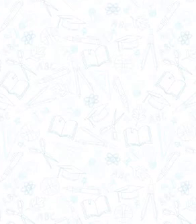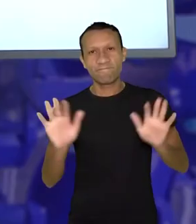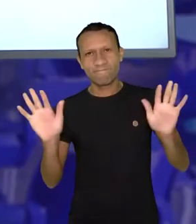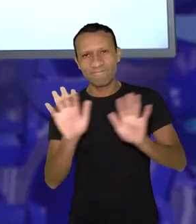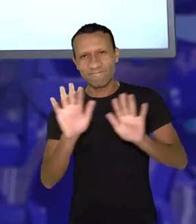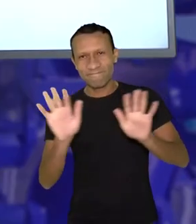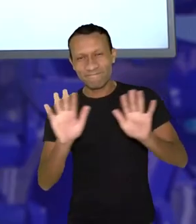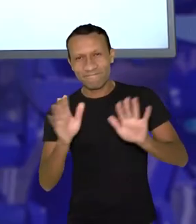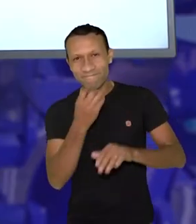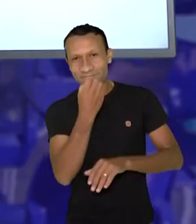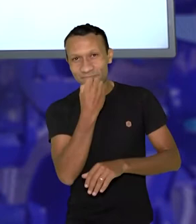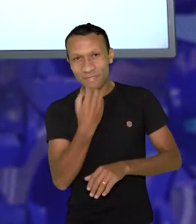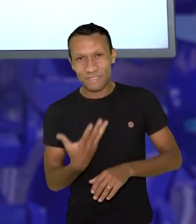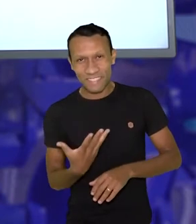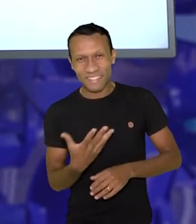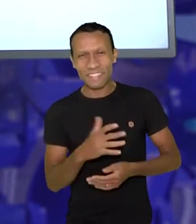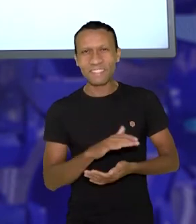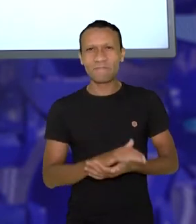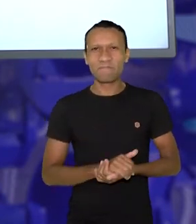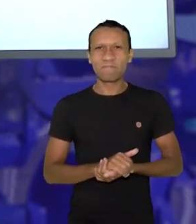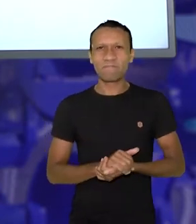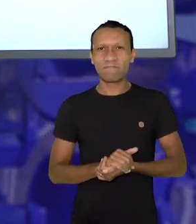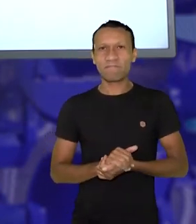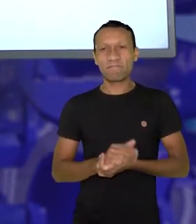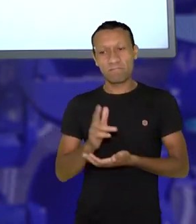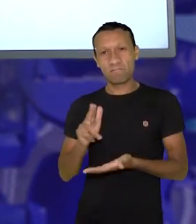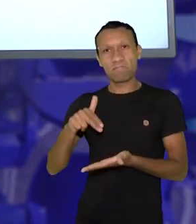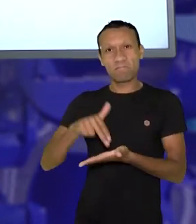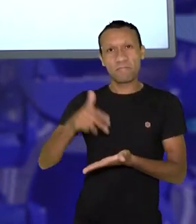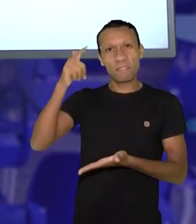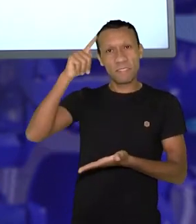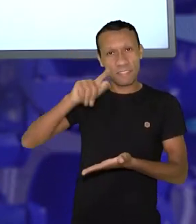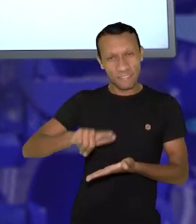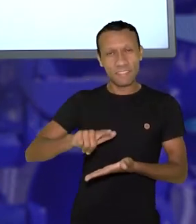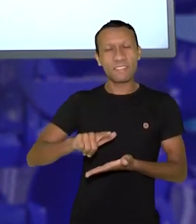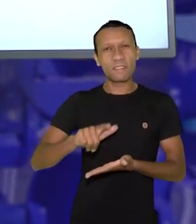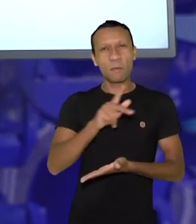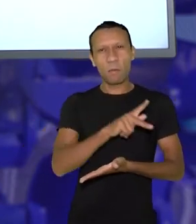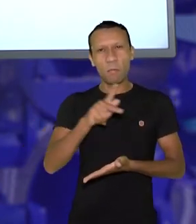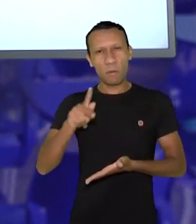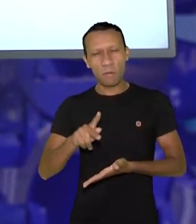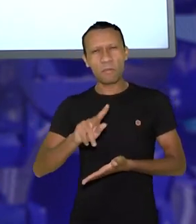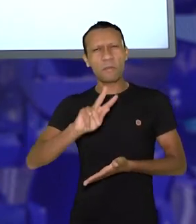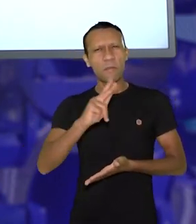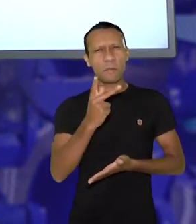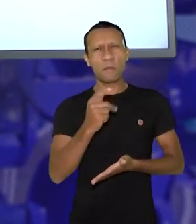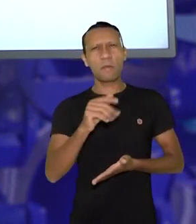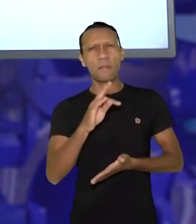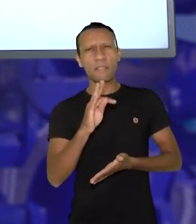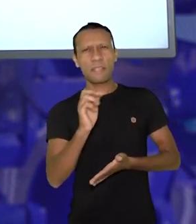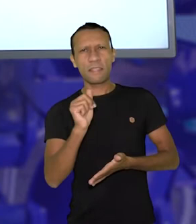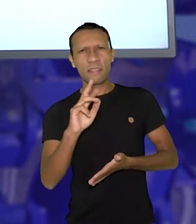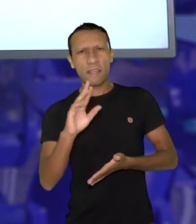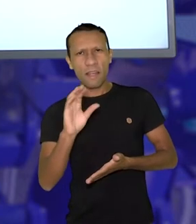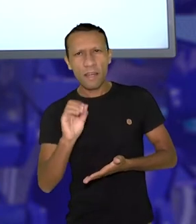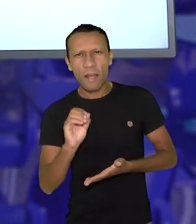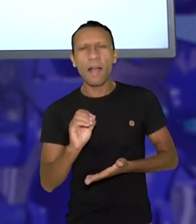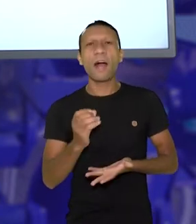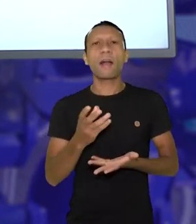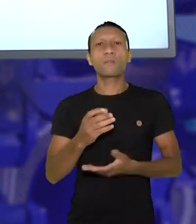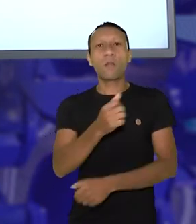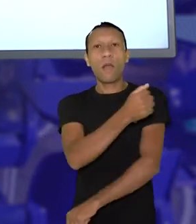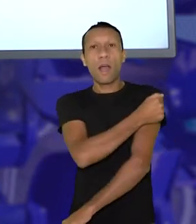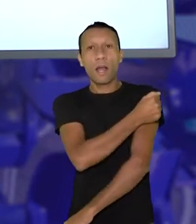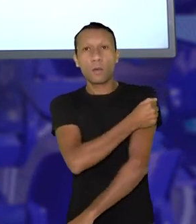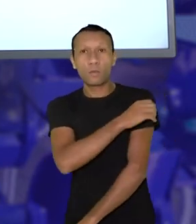Olá pessoal, tudo bem? Mais uma vez aqui com vocês, professor Thiago Menezes, para conversar com os